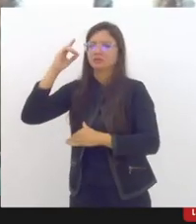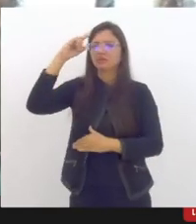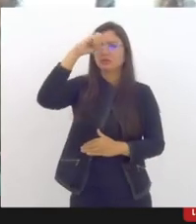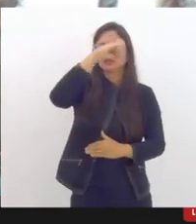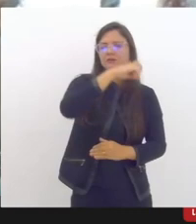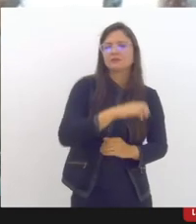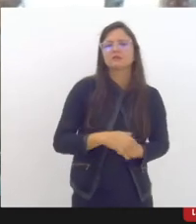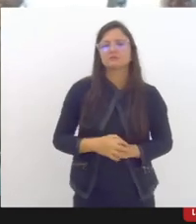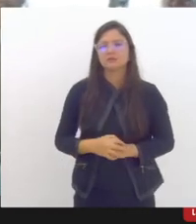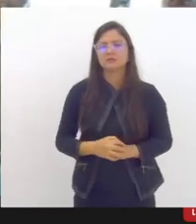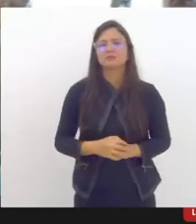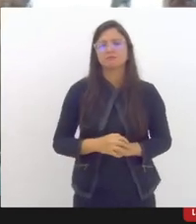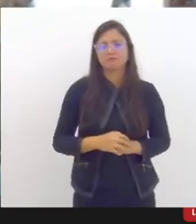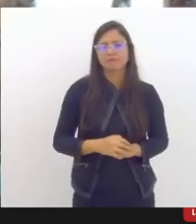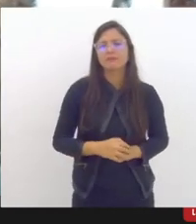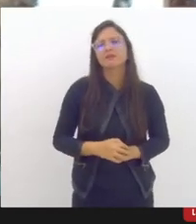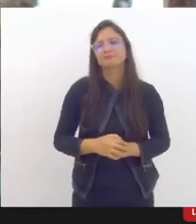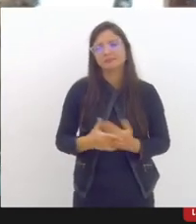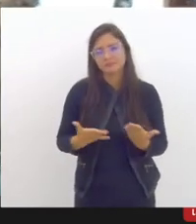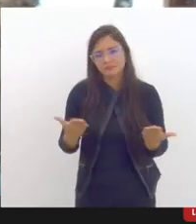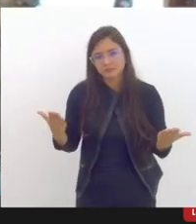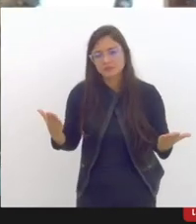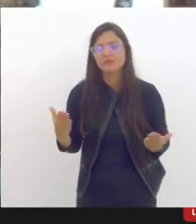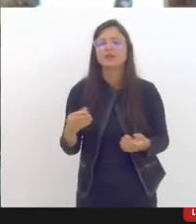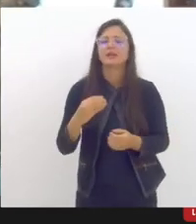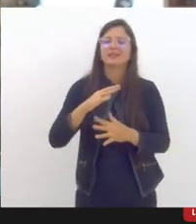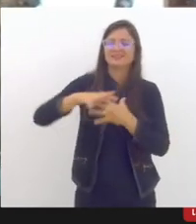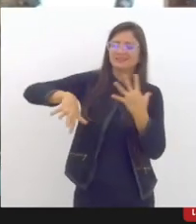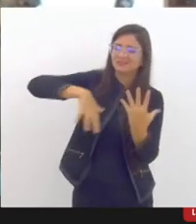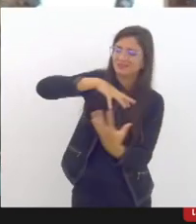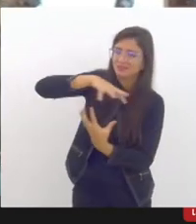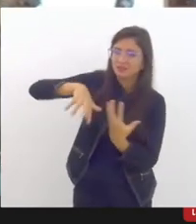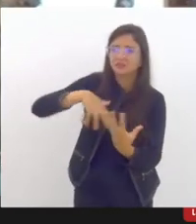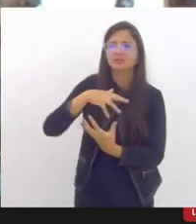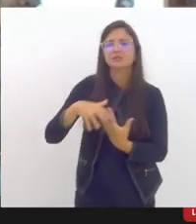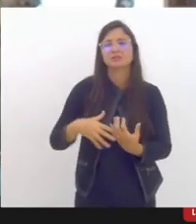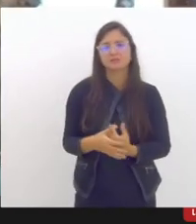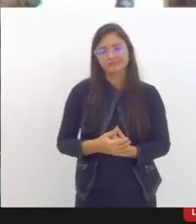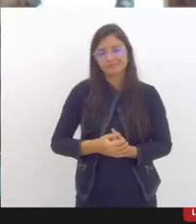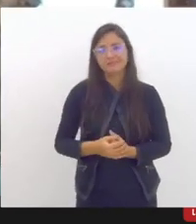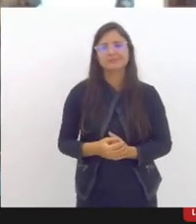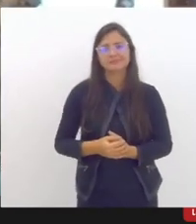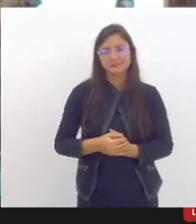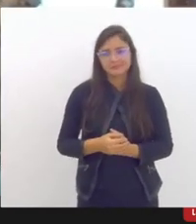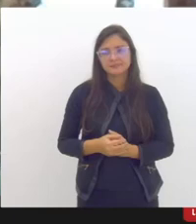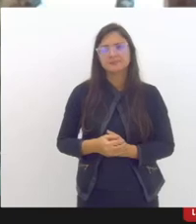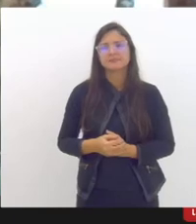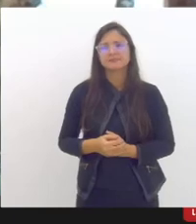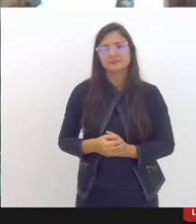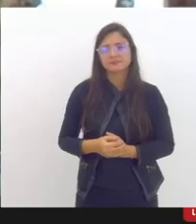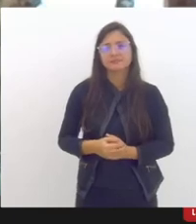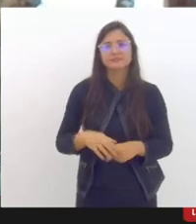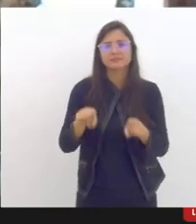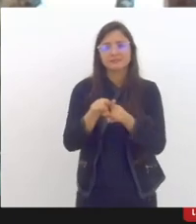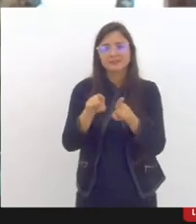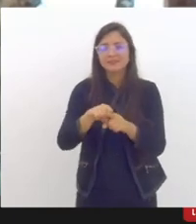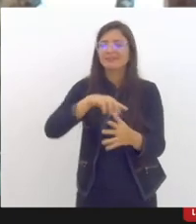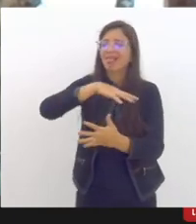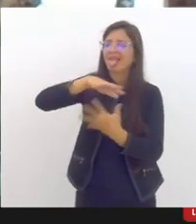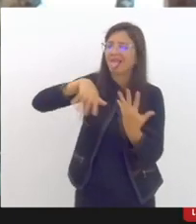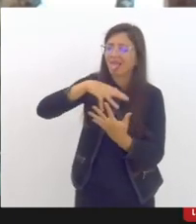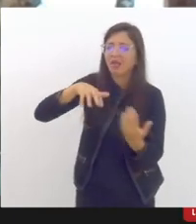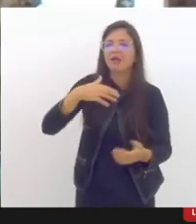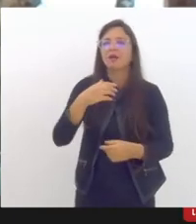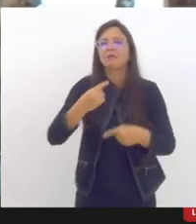as dimensões estruturais né dessa crise né e uma conjuntura de agravamento também da crise política